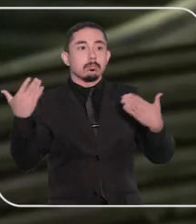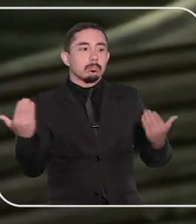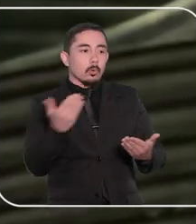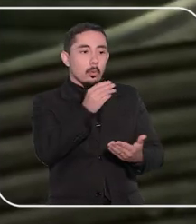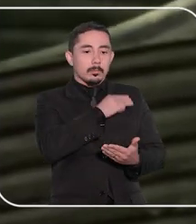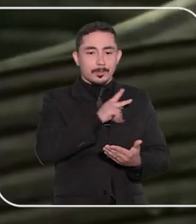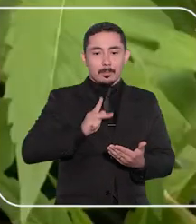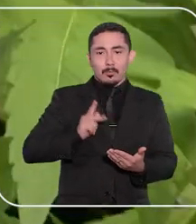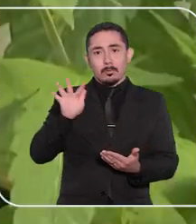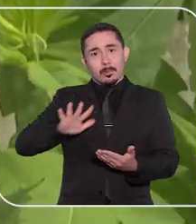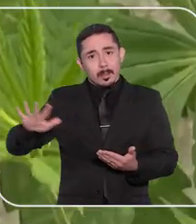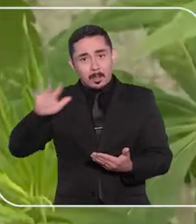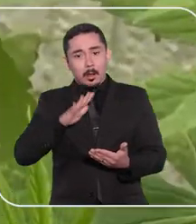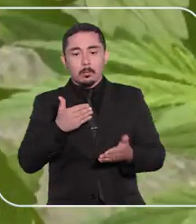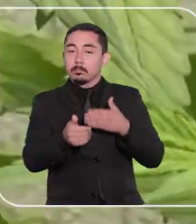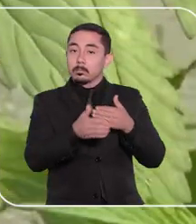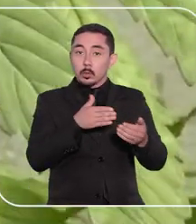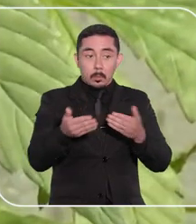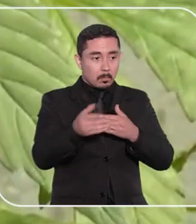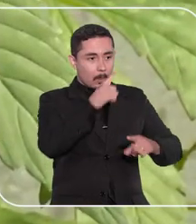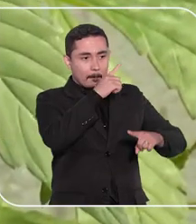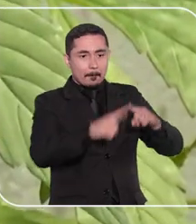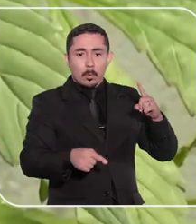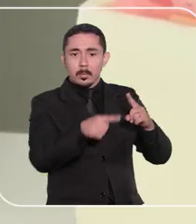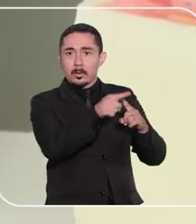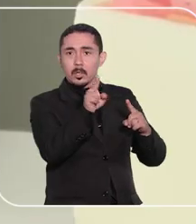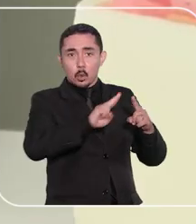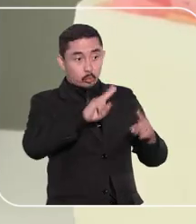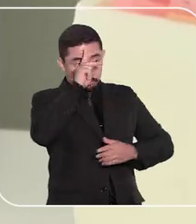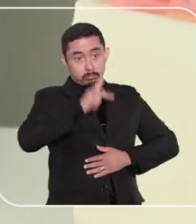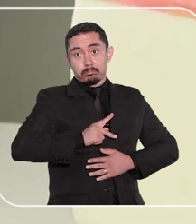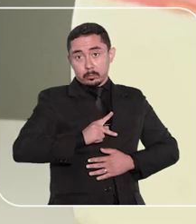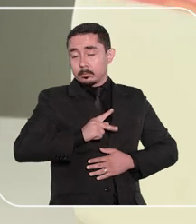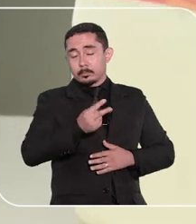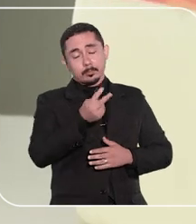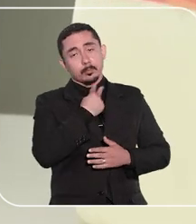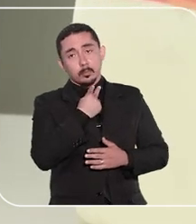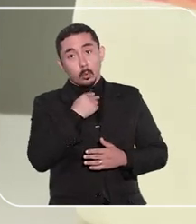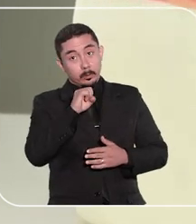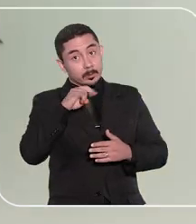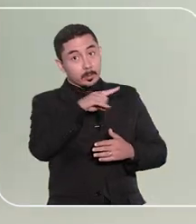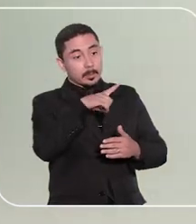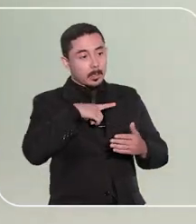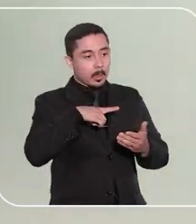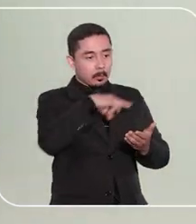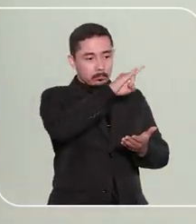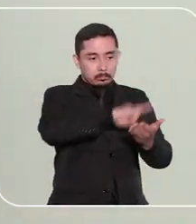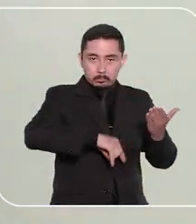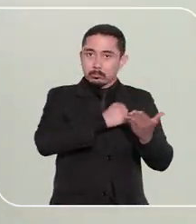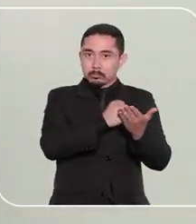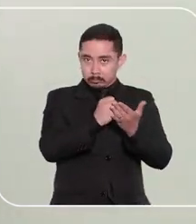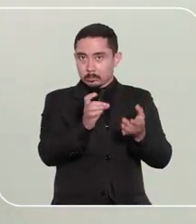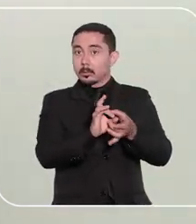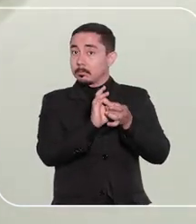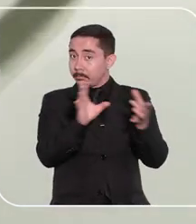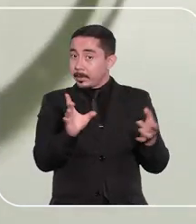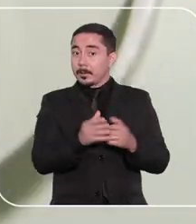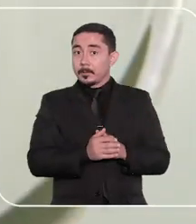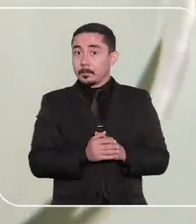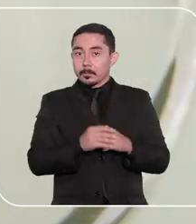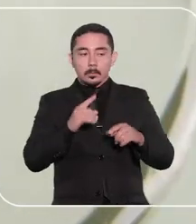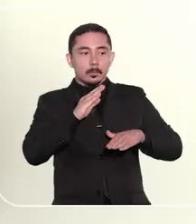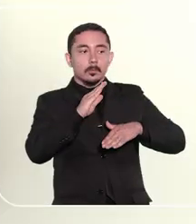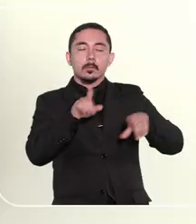poderá impedir o cultivo e a extração de cannabis para uso exclusivo próprio do paciente, conforme Receita Médica, até o